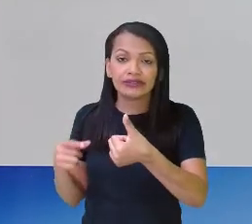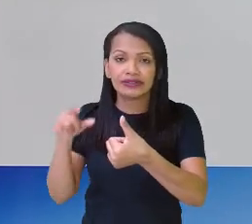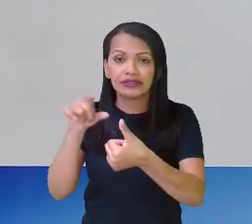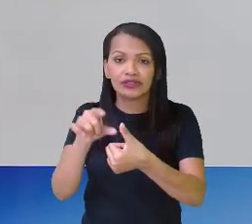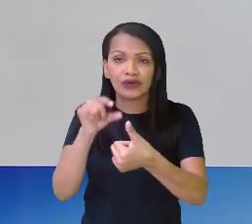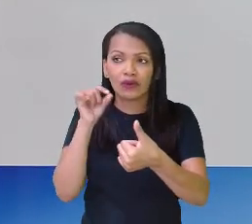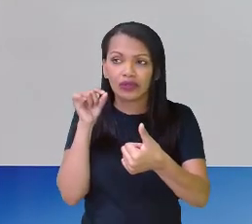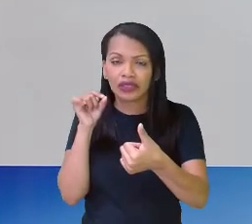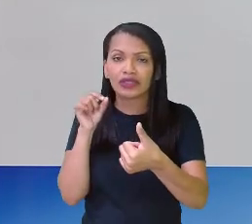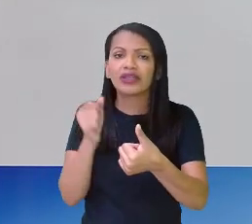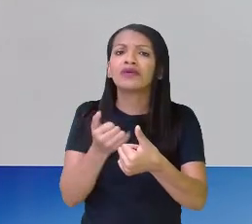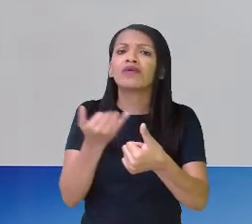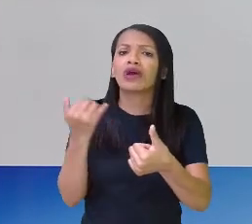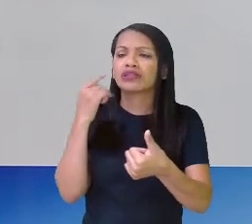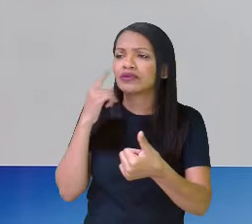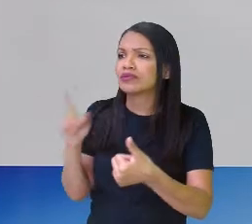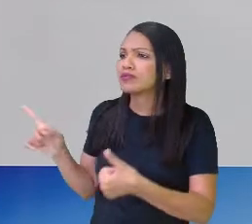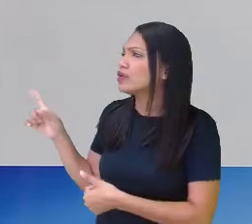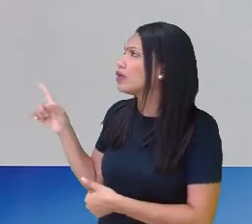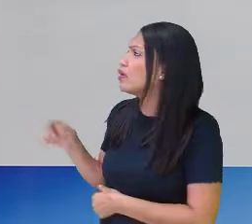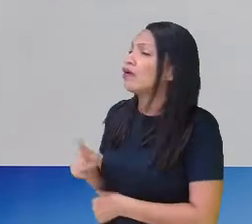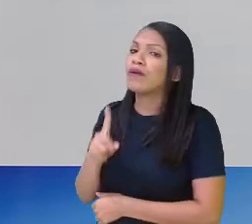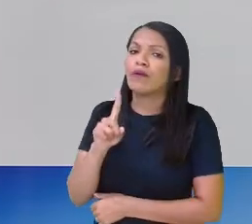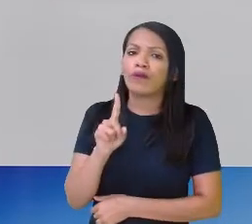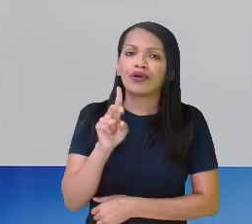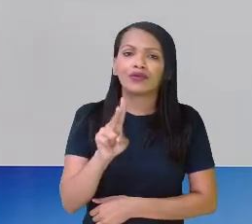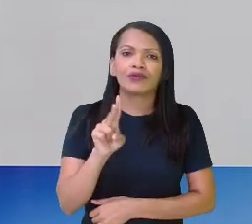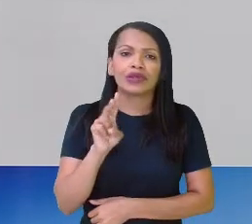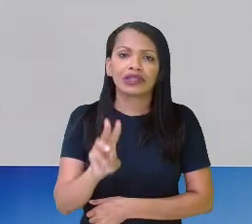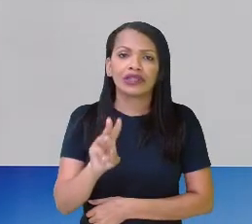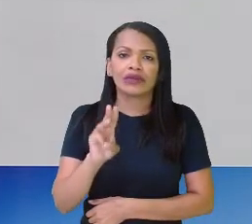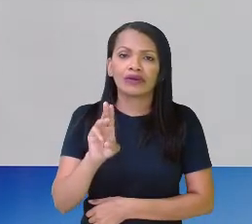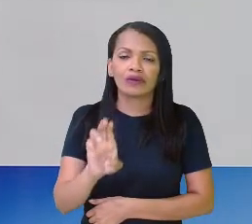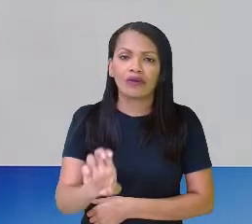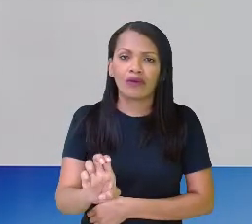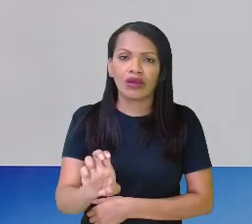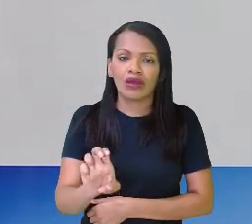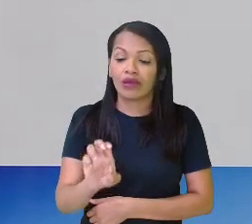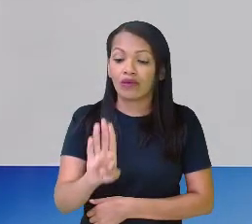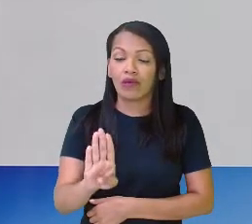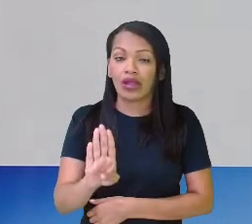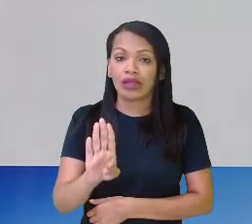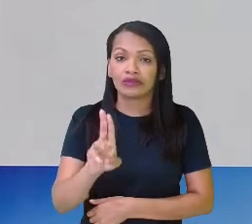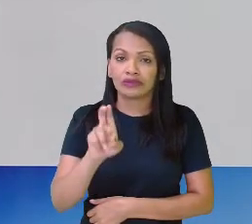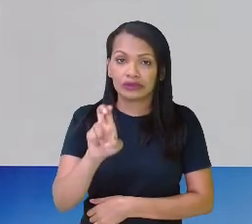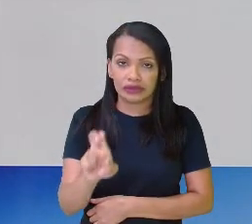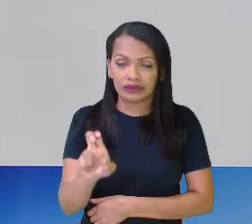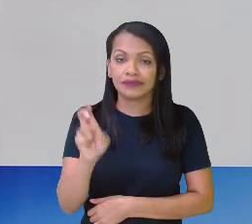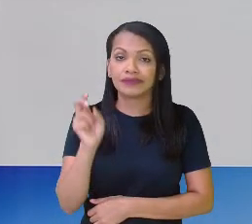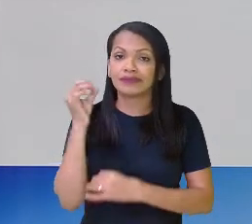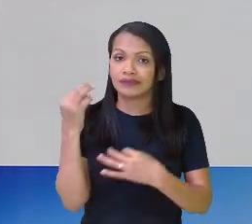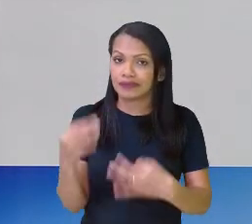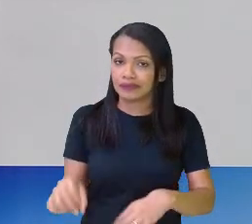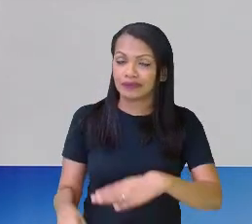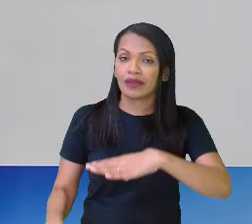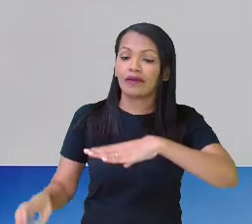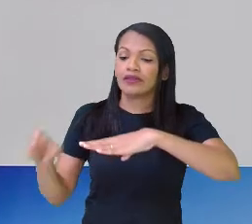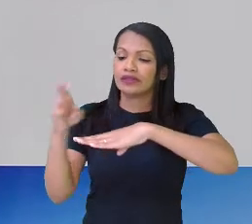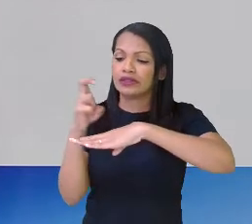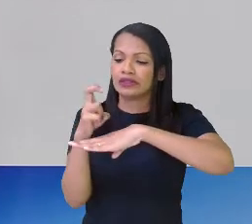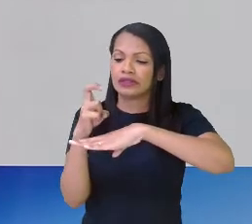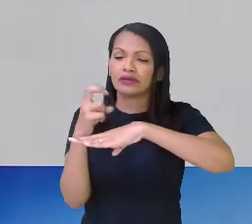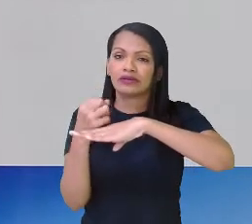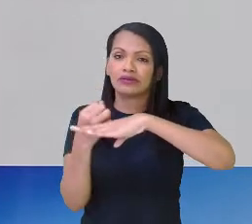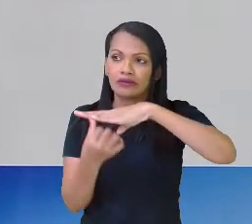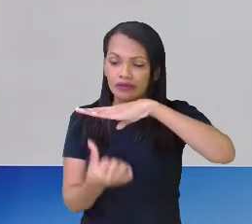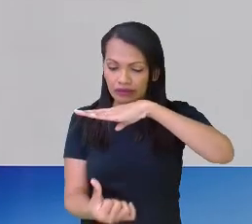Uma, duas, três, quatro, cinco. Numerador. Cinco sextos. Não esquece da nomenclatura.